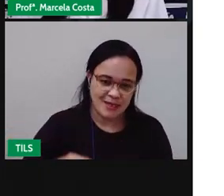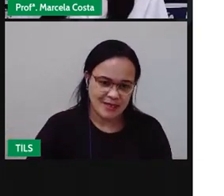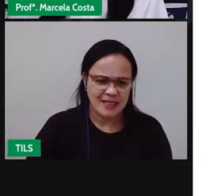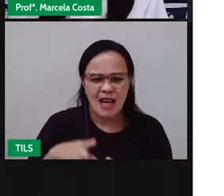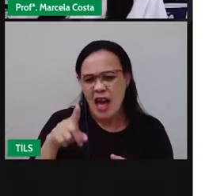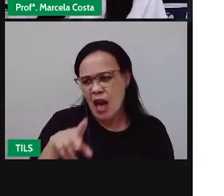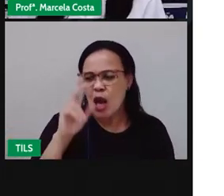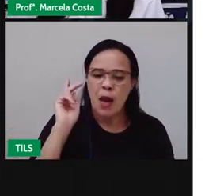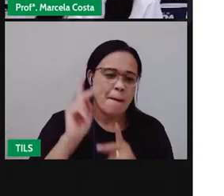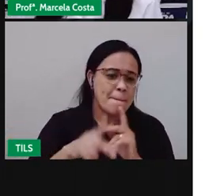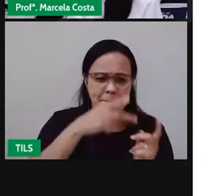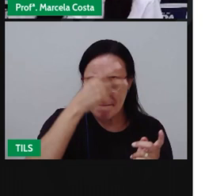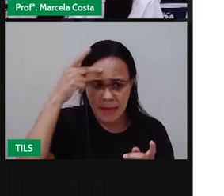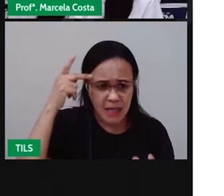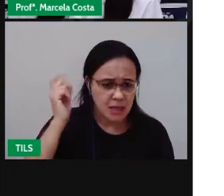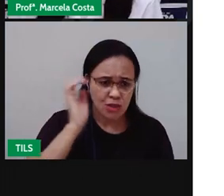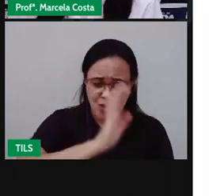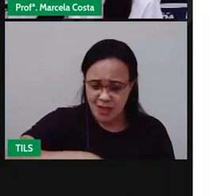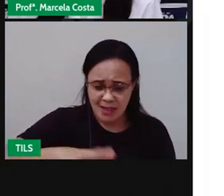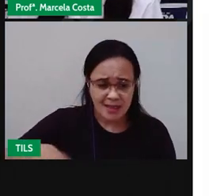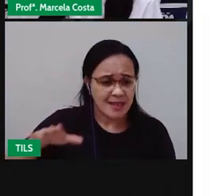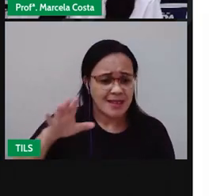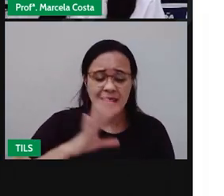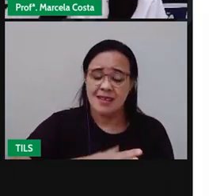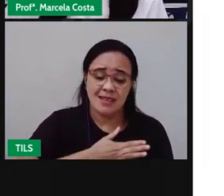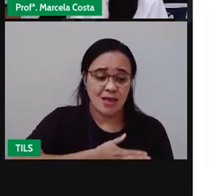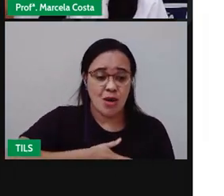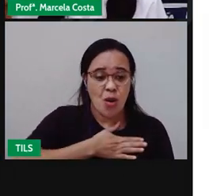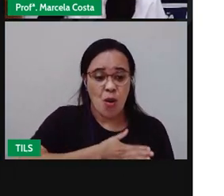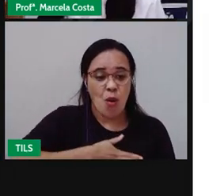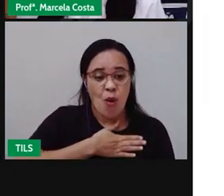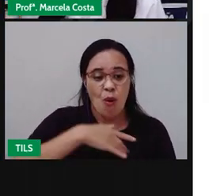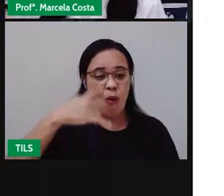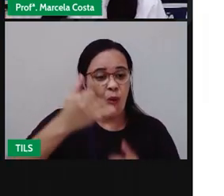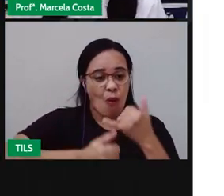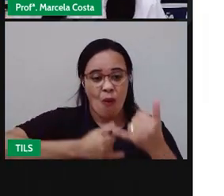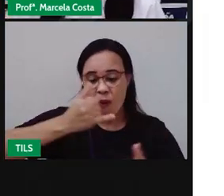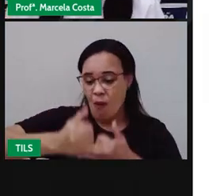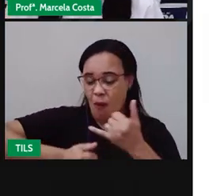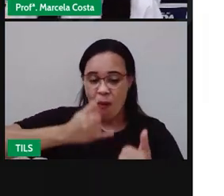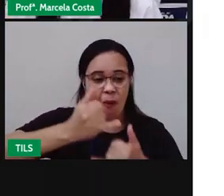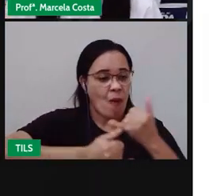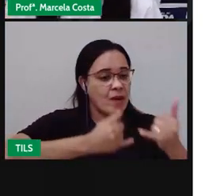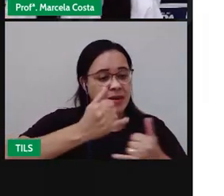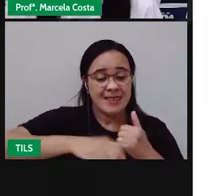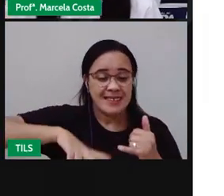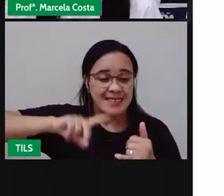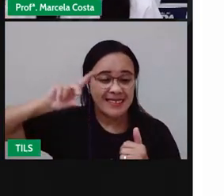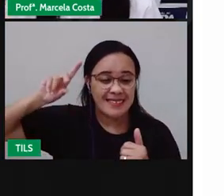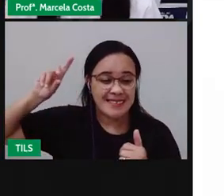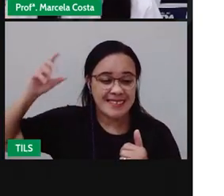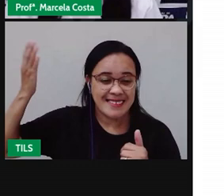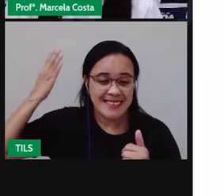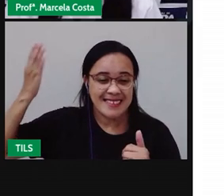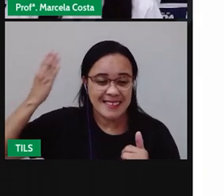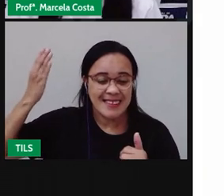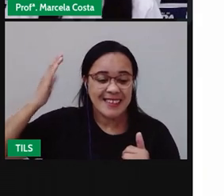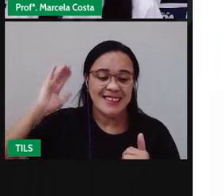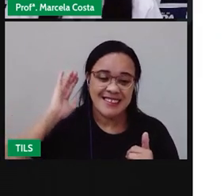aqui na nossa região, na região do Nordeste. E, ó, muito antiga, muito divertida.